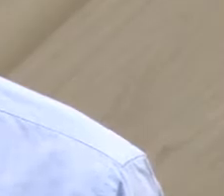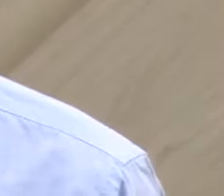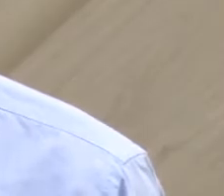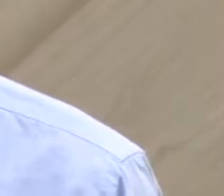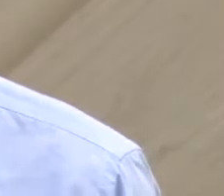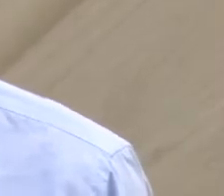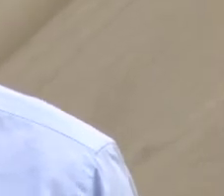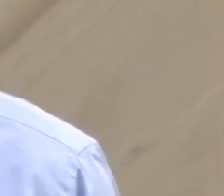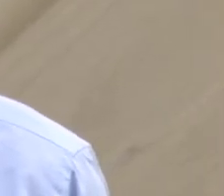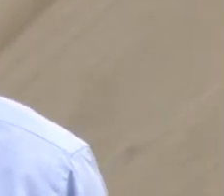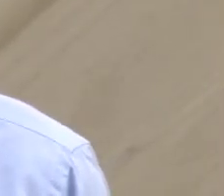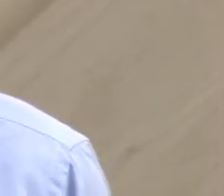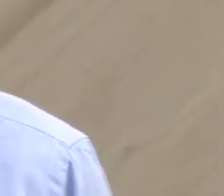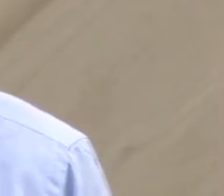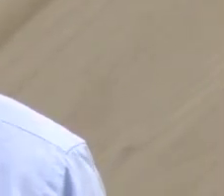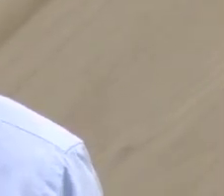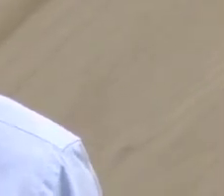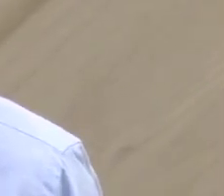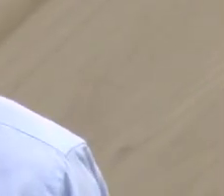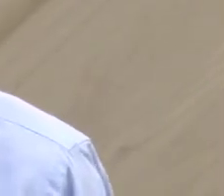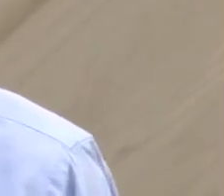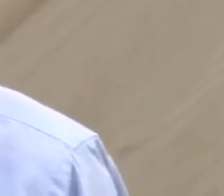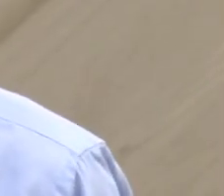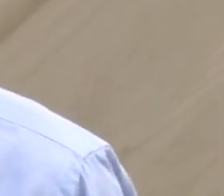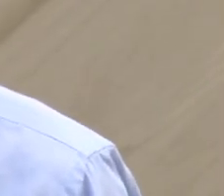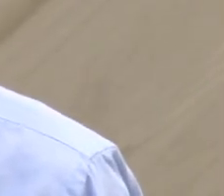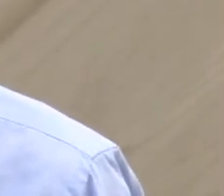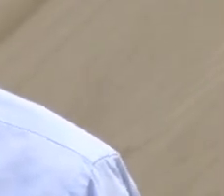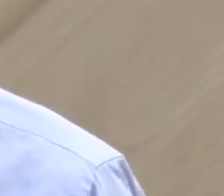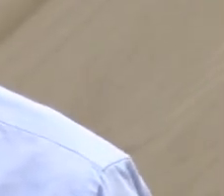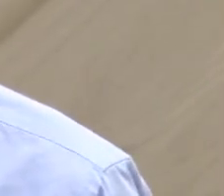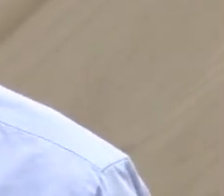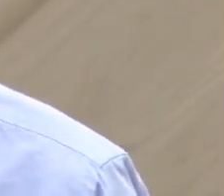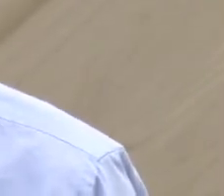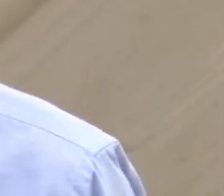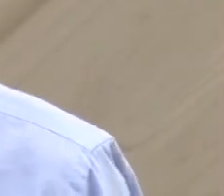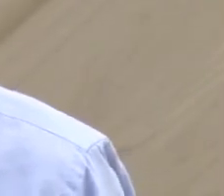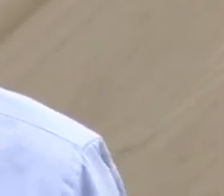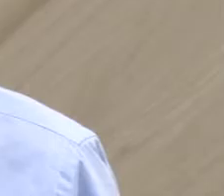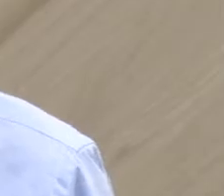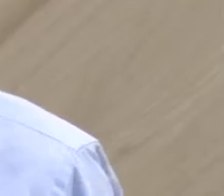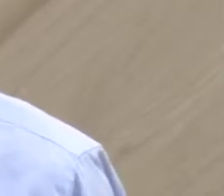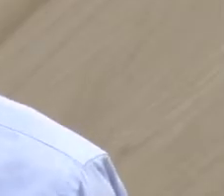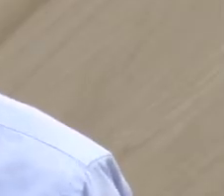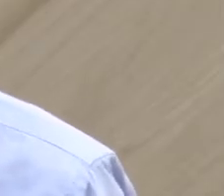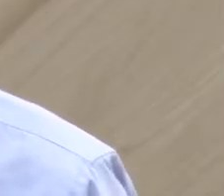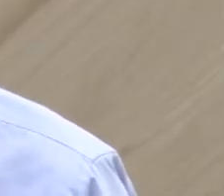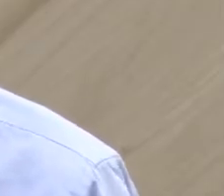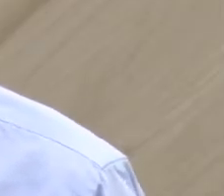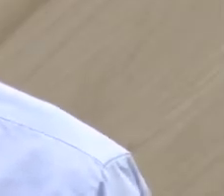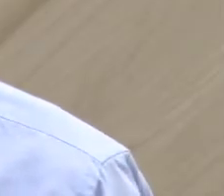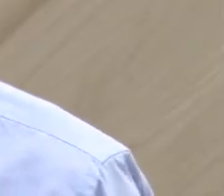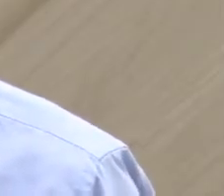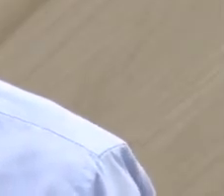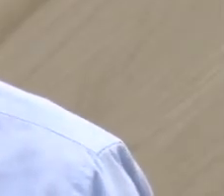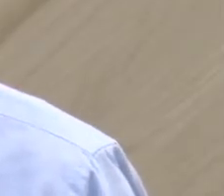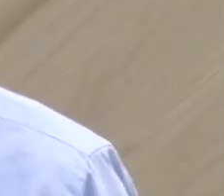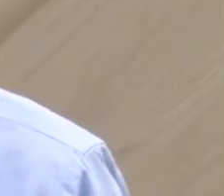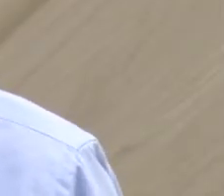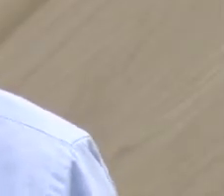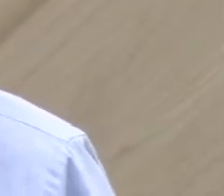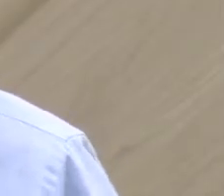modalidades. Então, eu me sinto honrado também em fazer parte disso, de colocar as pessoas para uma qualidade de vida melhor,